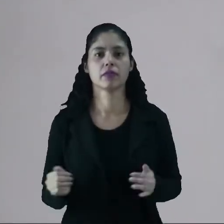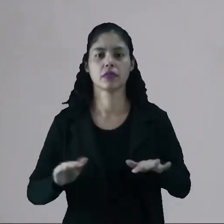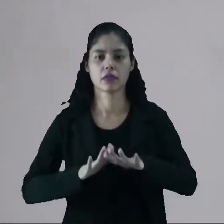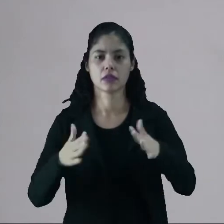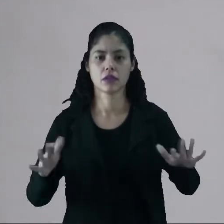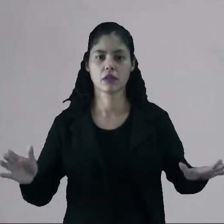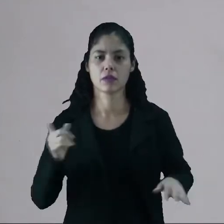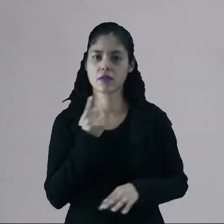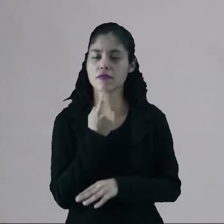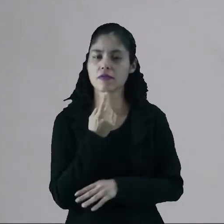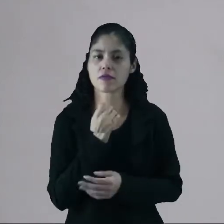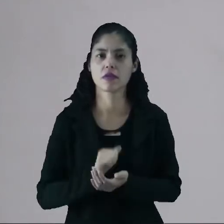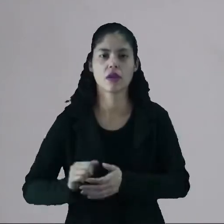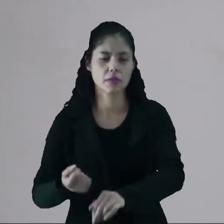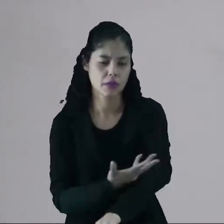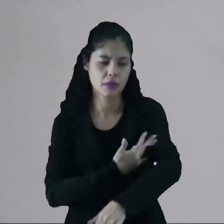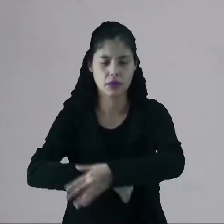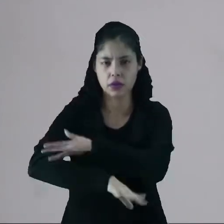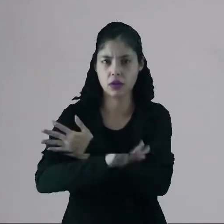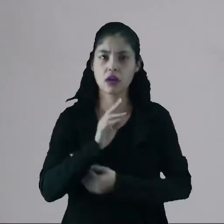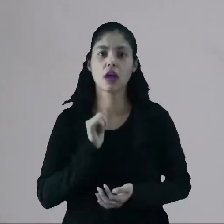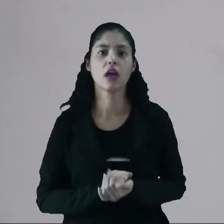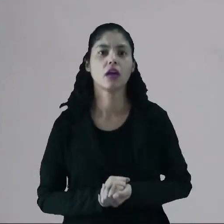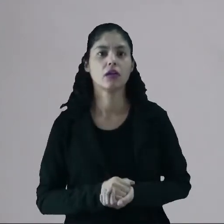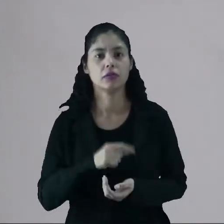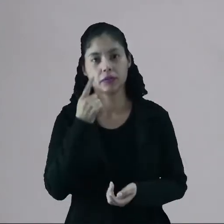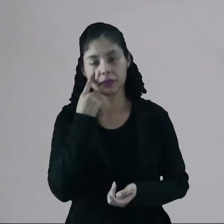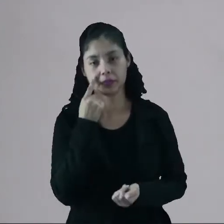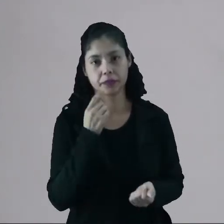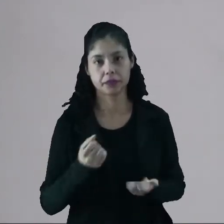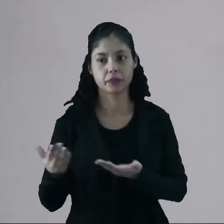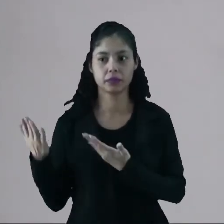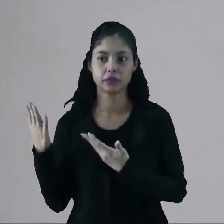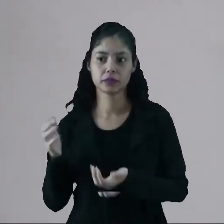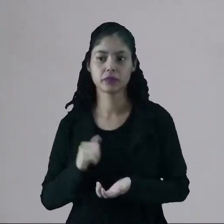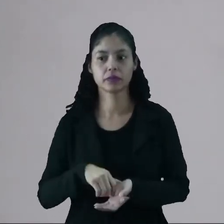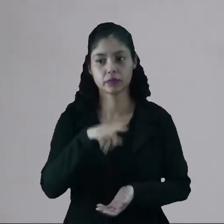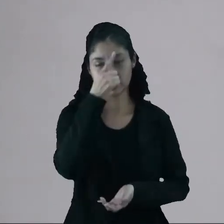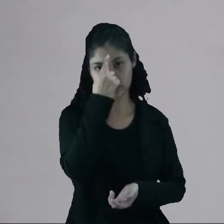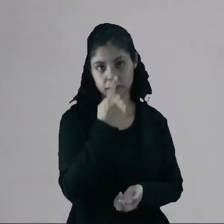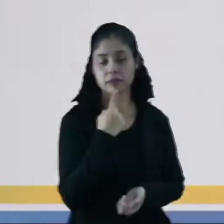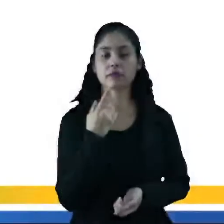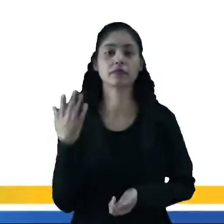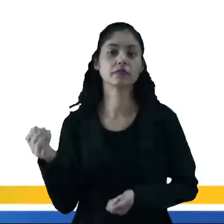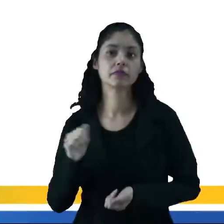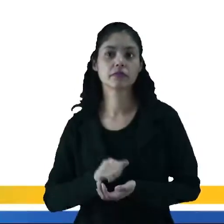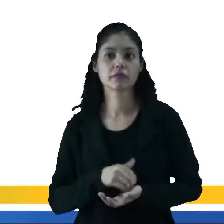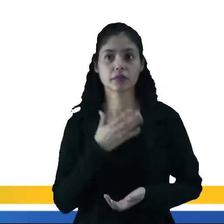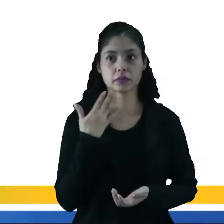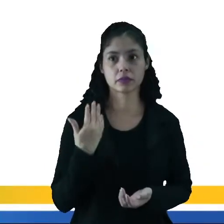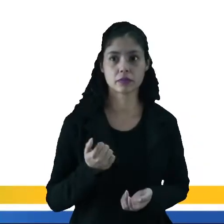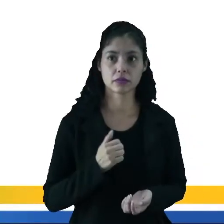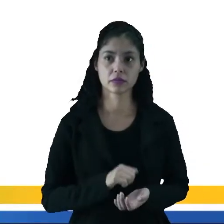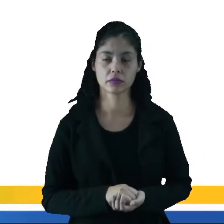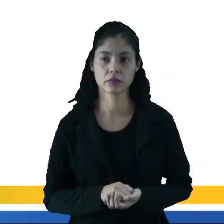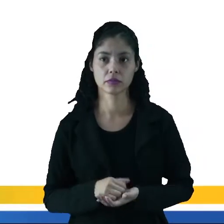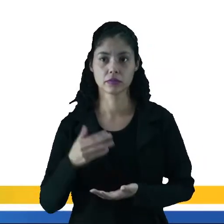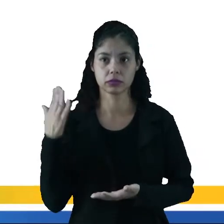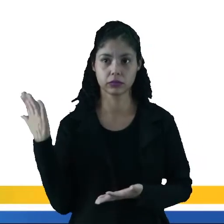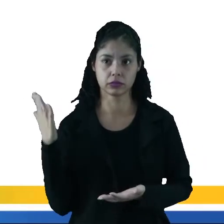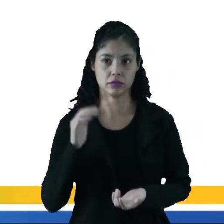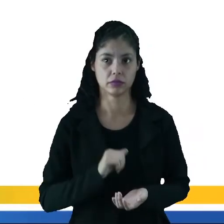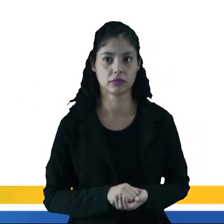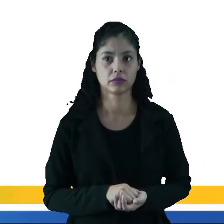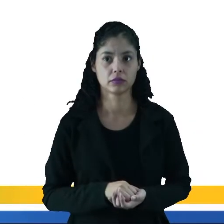passagens que causam uma emoção maior. E eu quero que você acompanhe aqui uma dessas imagens bem interessantes. Essa